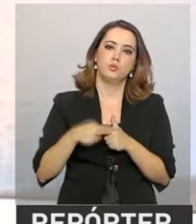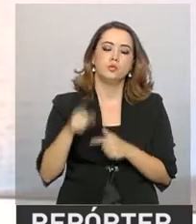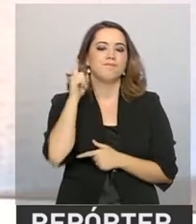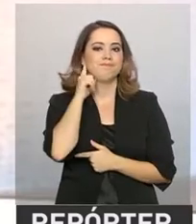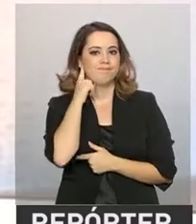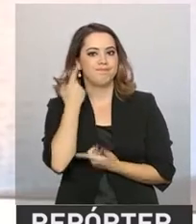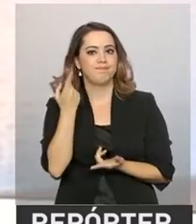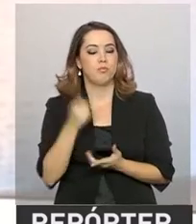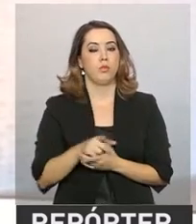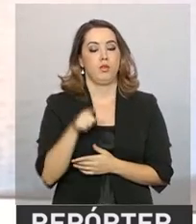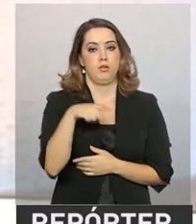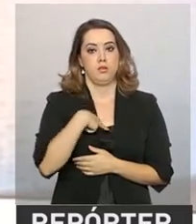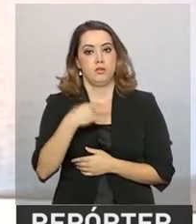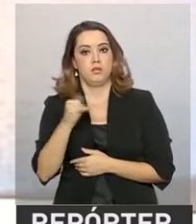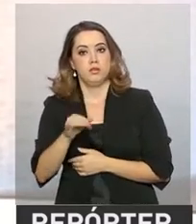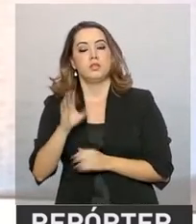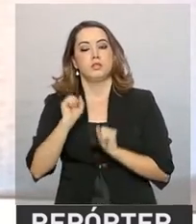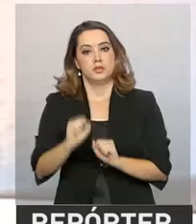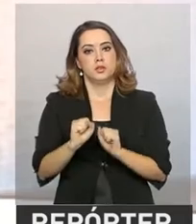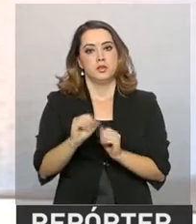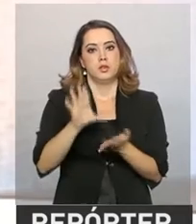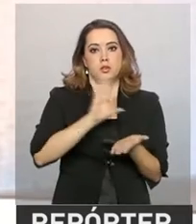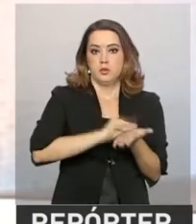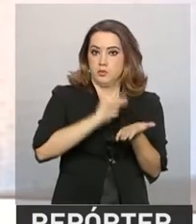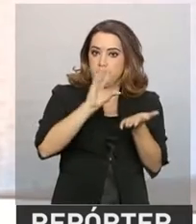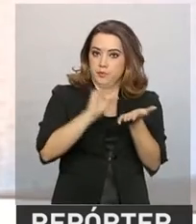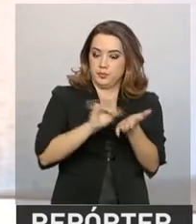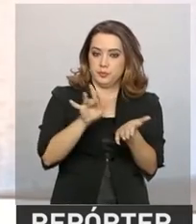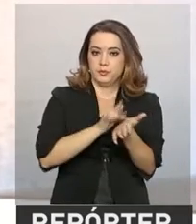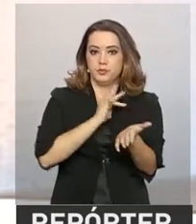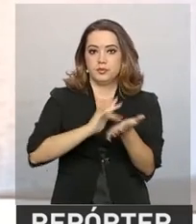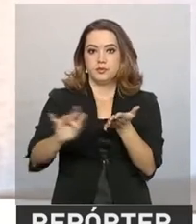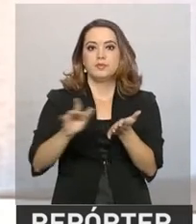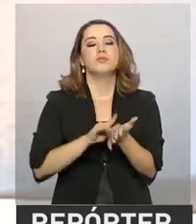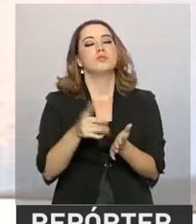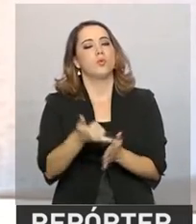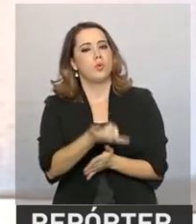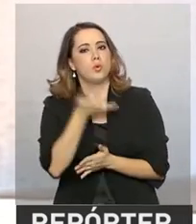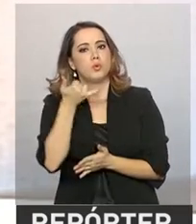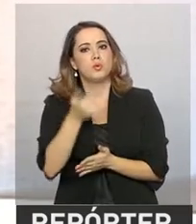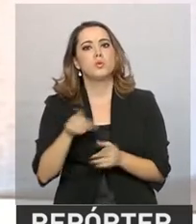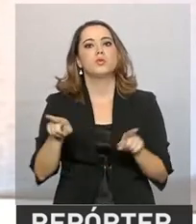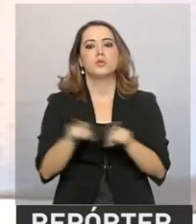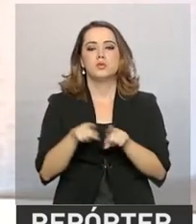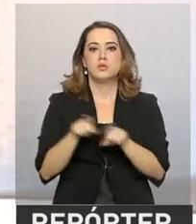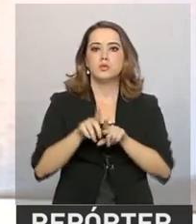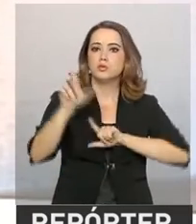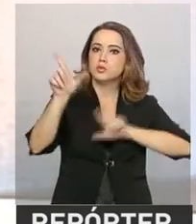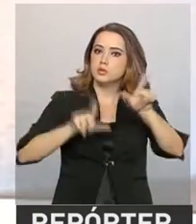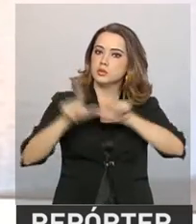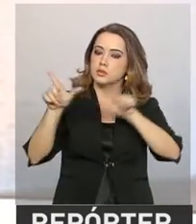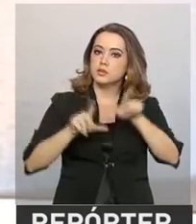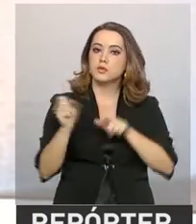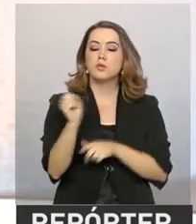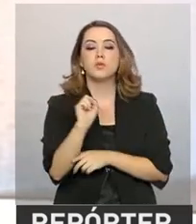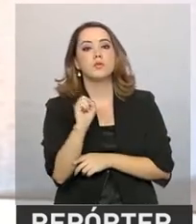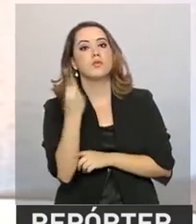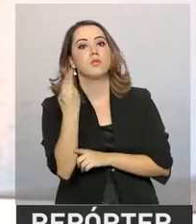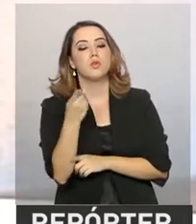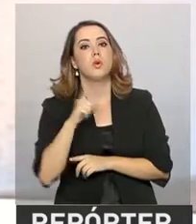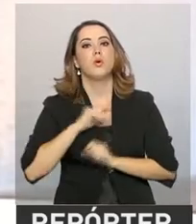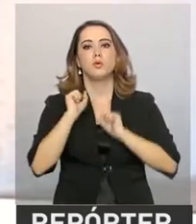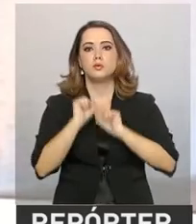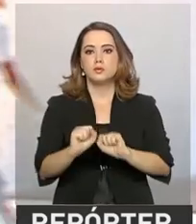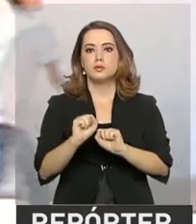Quem tiver interesse pode baixar o aplicativo pelo tablet, pelo celular, pela televisão com acesso à internet ou então, quem